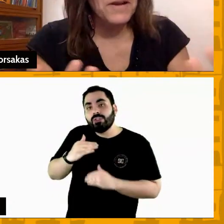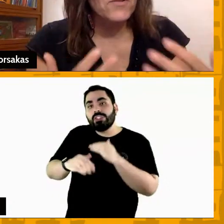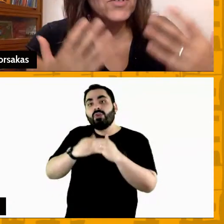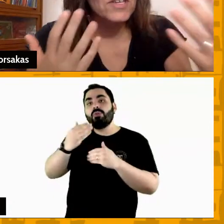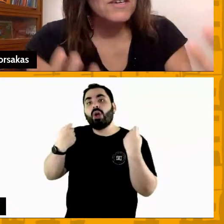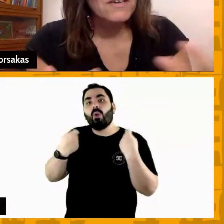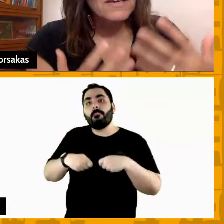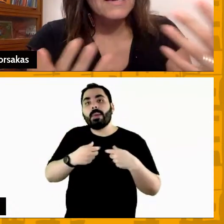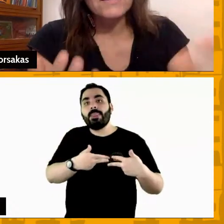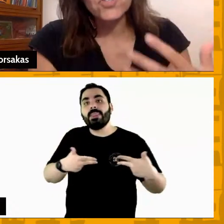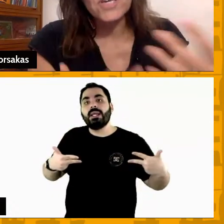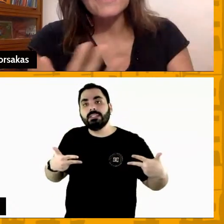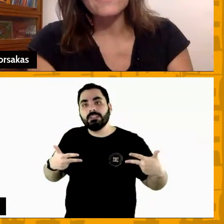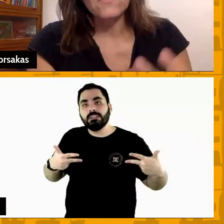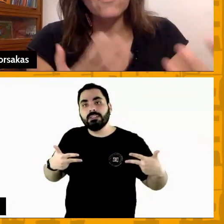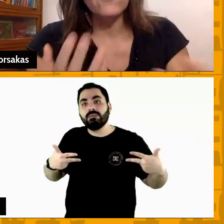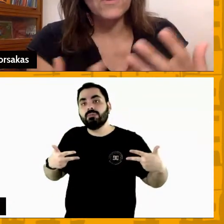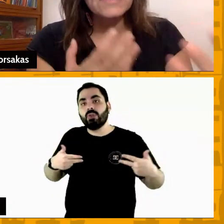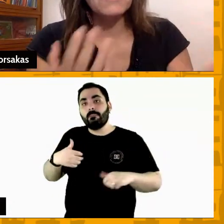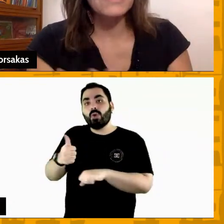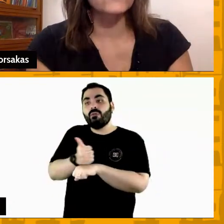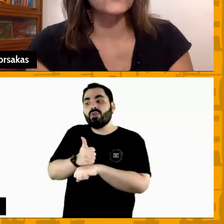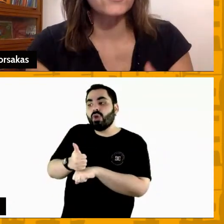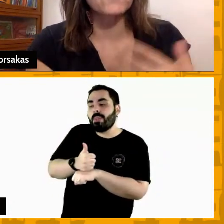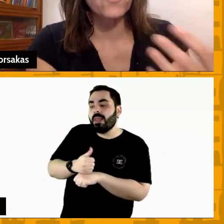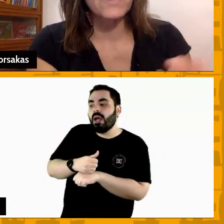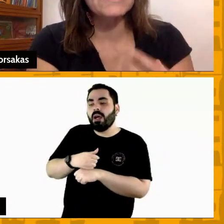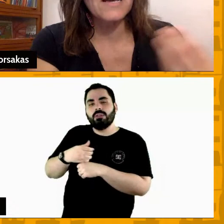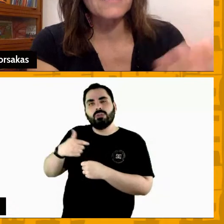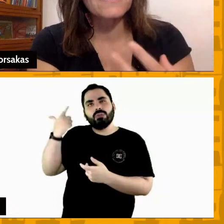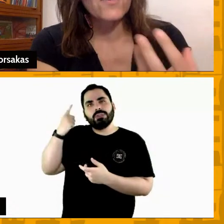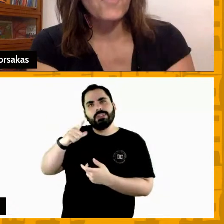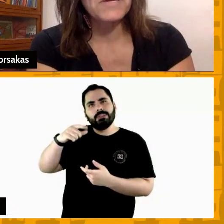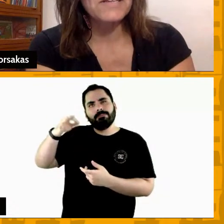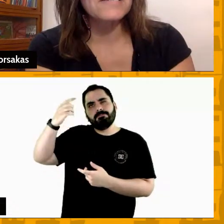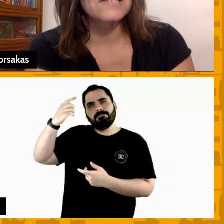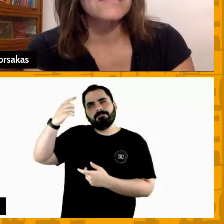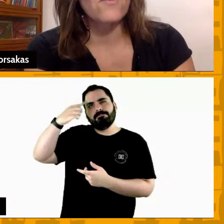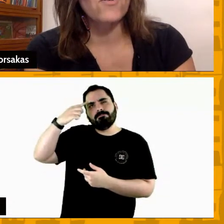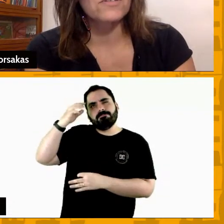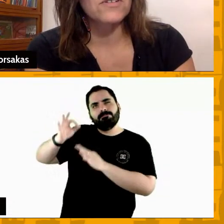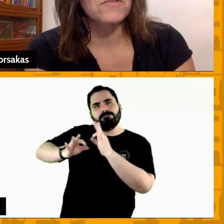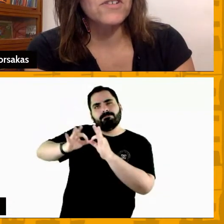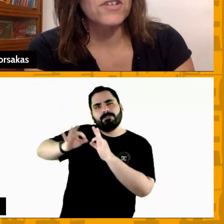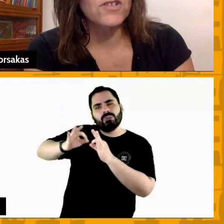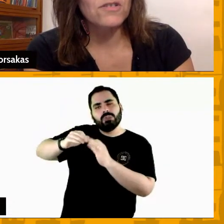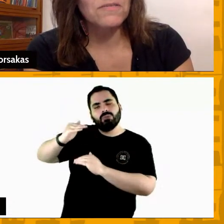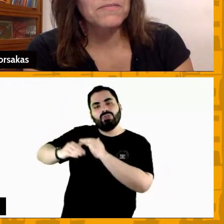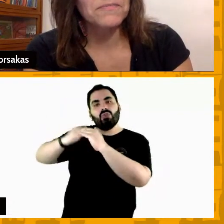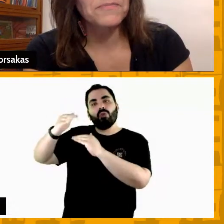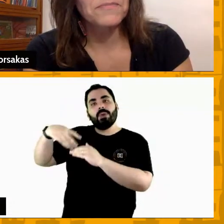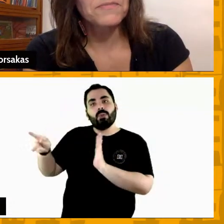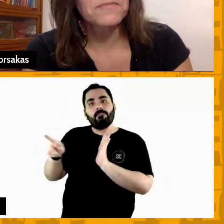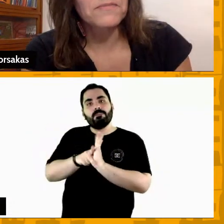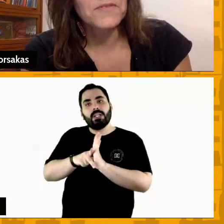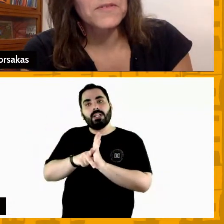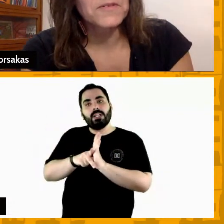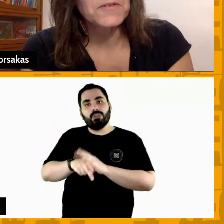para para conseguir gerir com esse brilhantismo com essa competência que vocês estão contando aqui para a gente